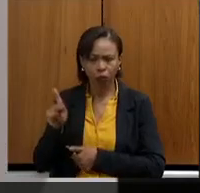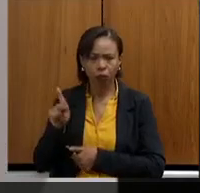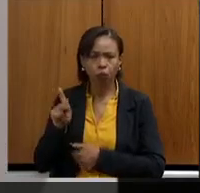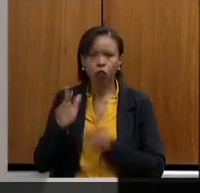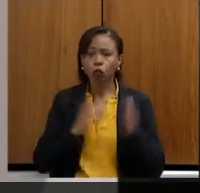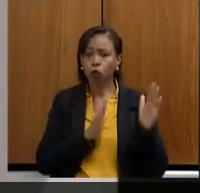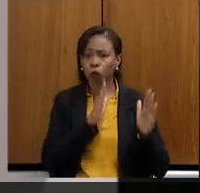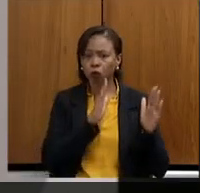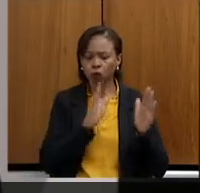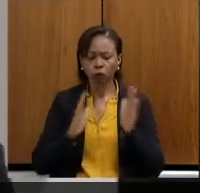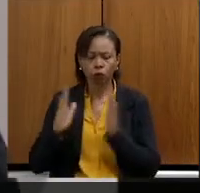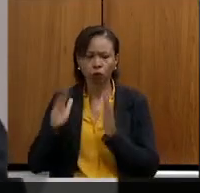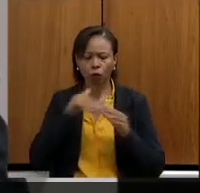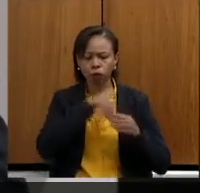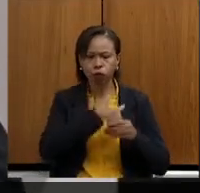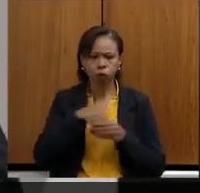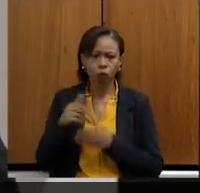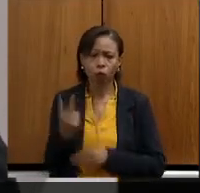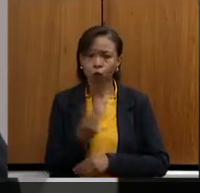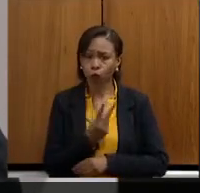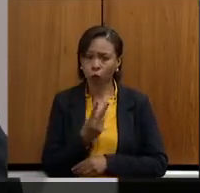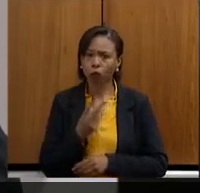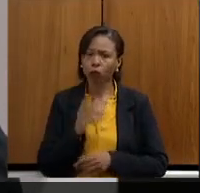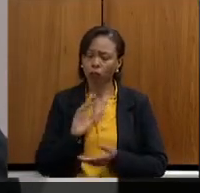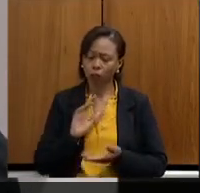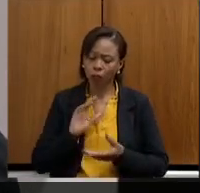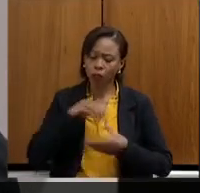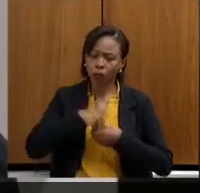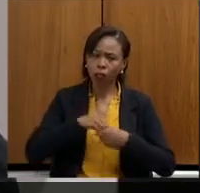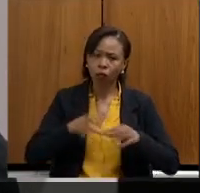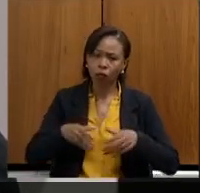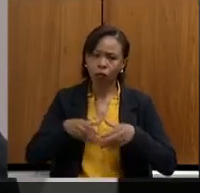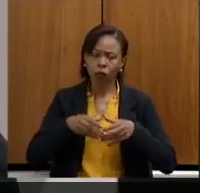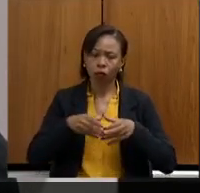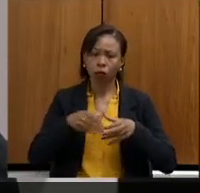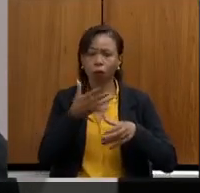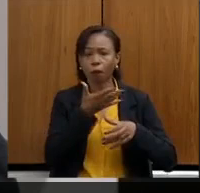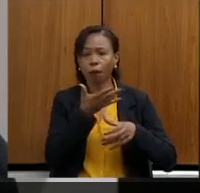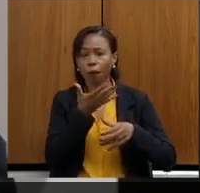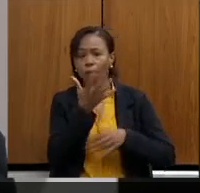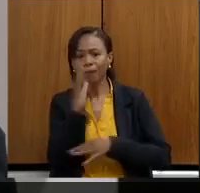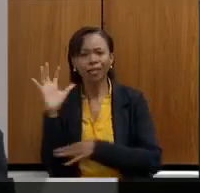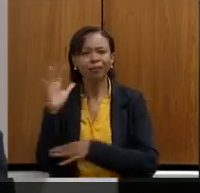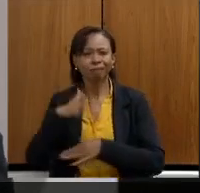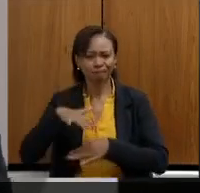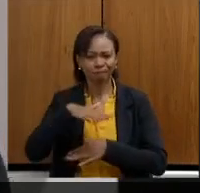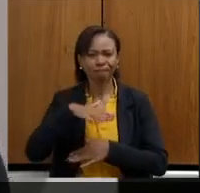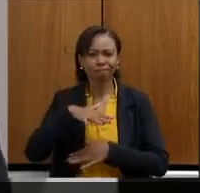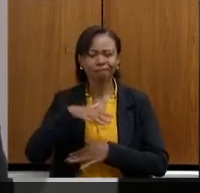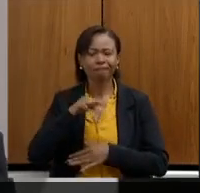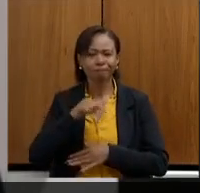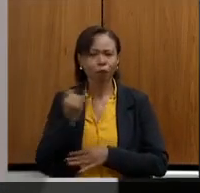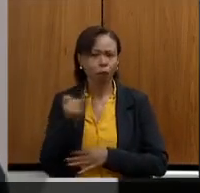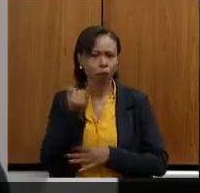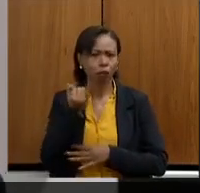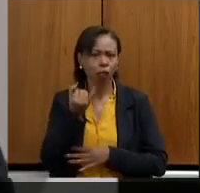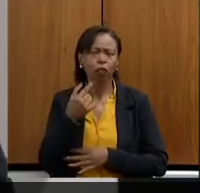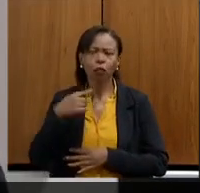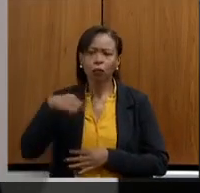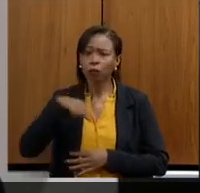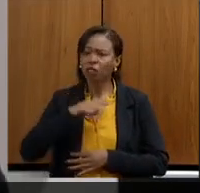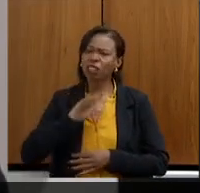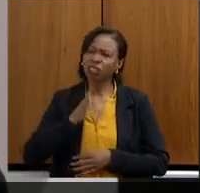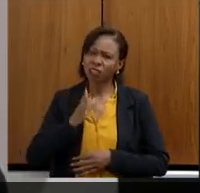dessa comissão tão importante que é do Meio Ambiente, mas nós estamos já acabando, já está em construção, mas já está